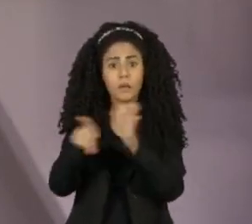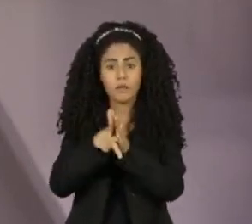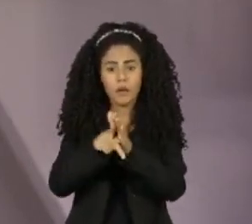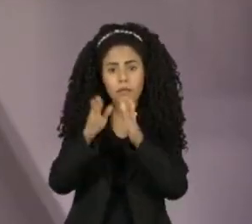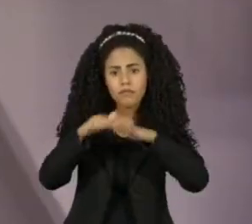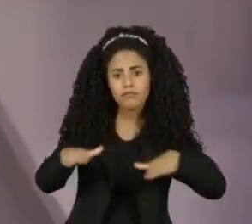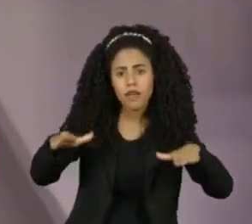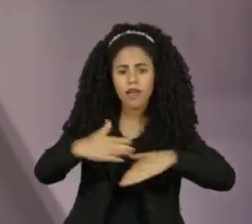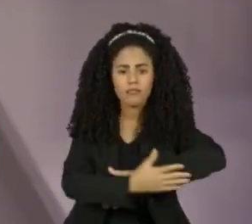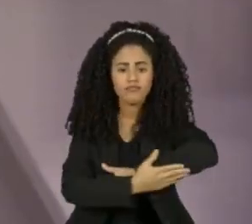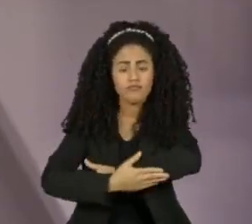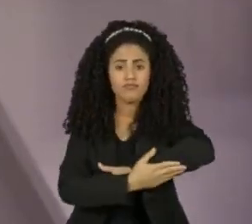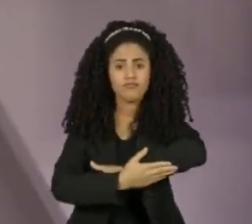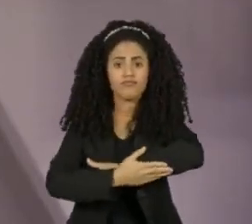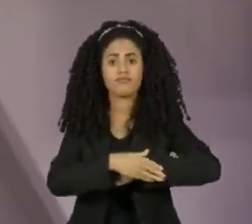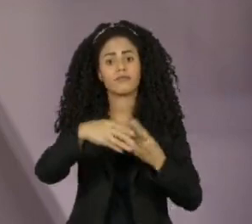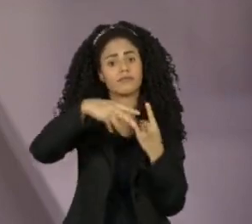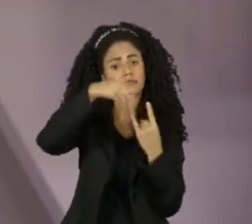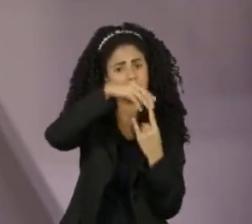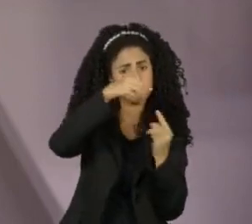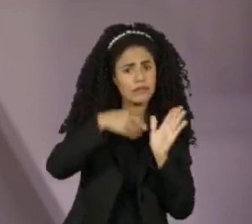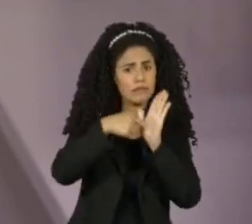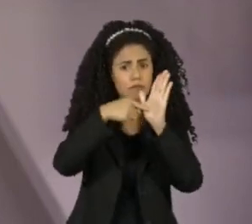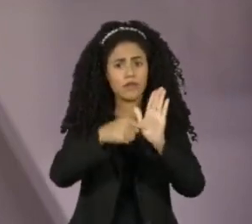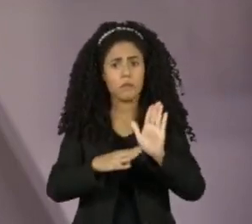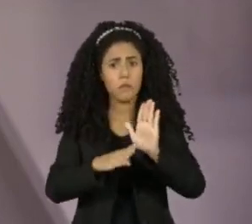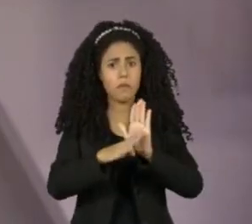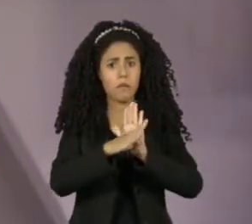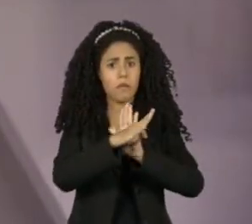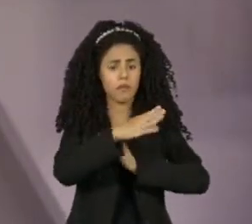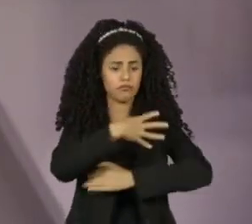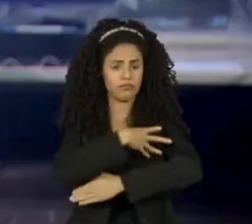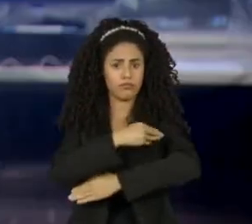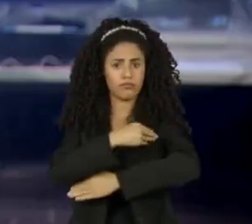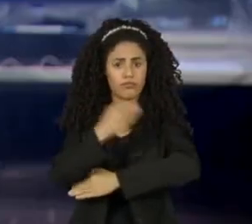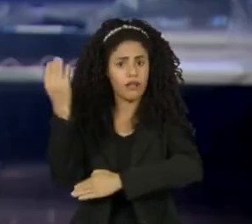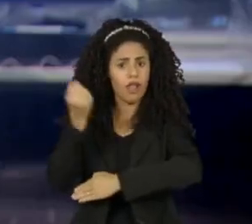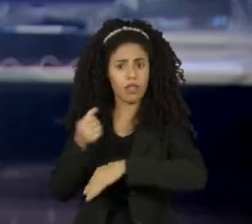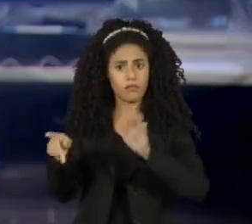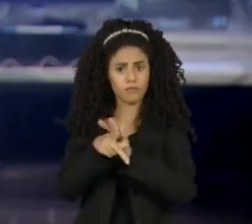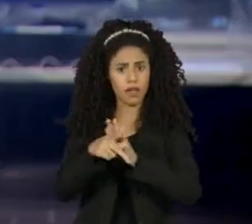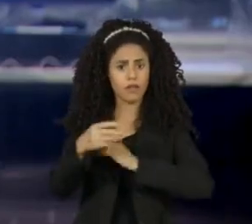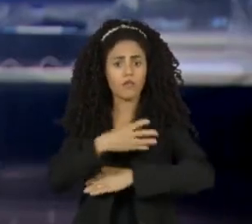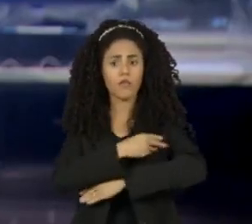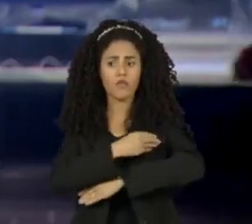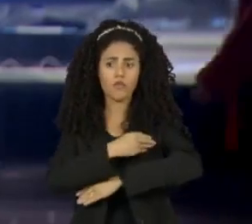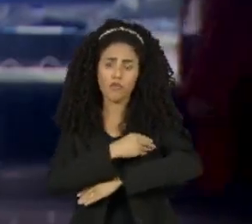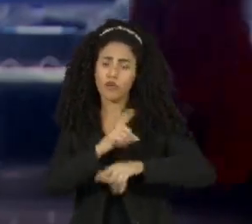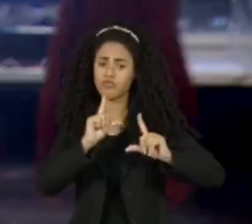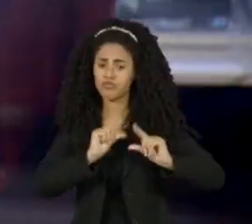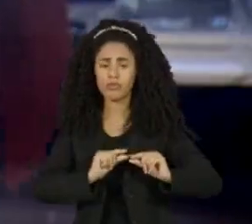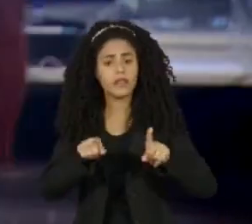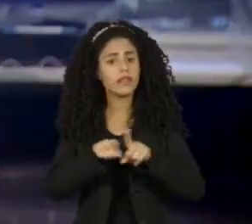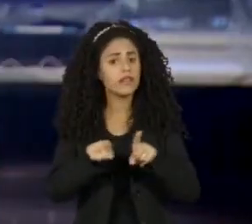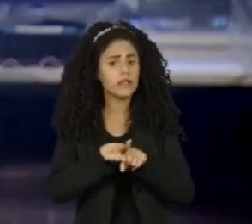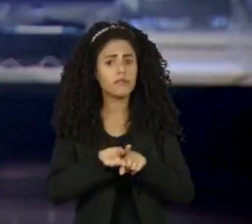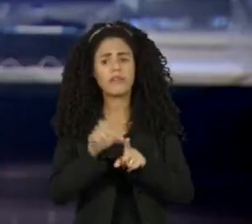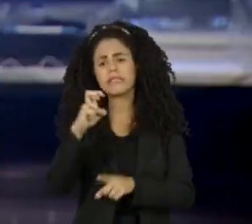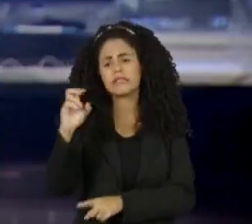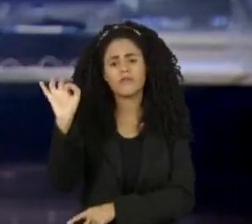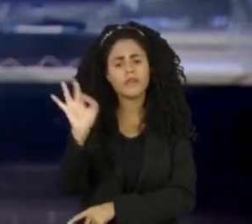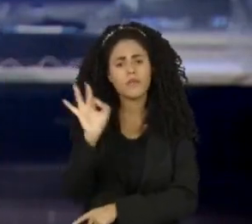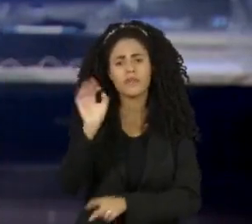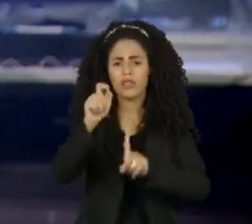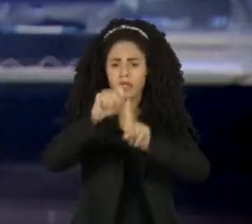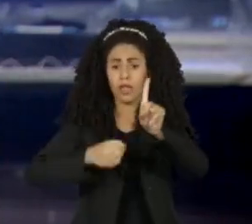A pesquisa da Fiocruz indica risco para o avanço do aleitamento materno. E menos da metade dos bebês com até